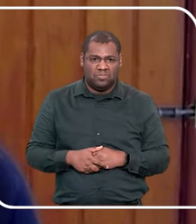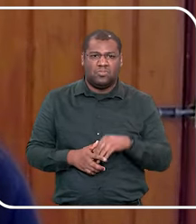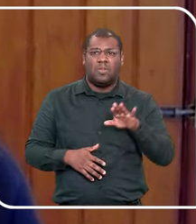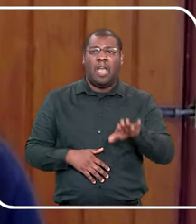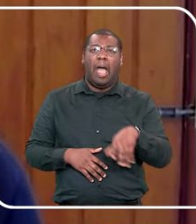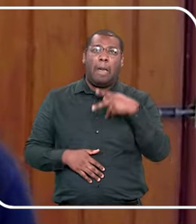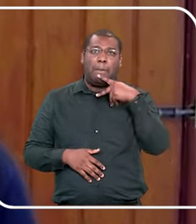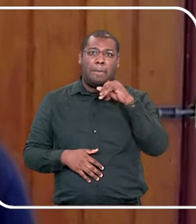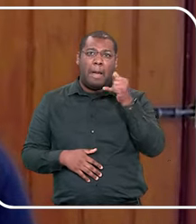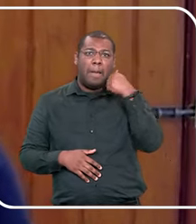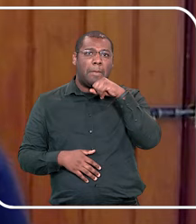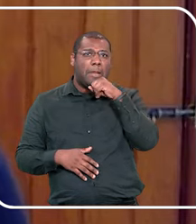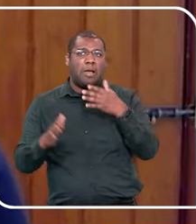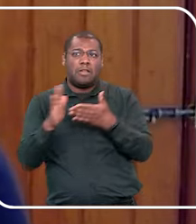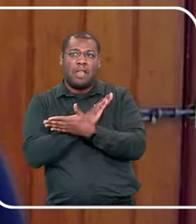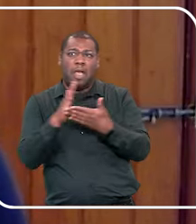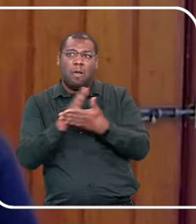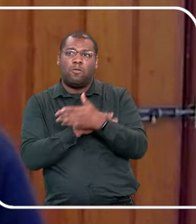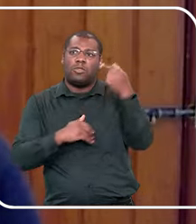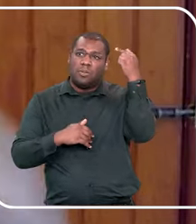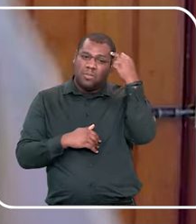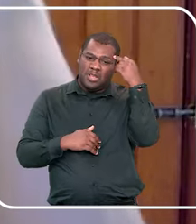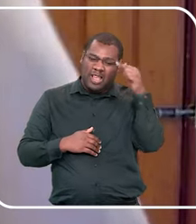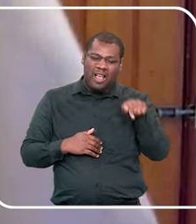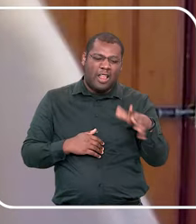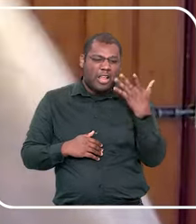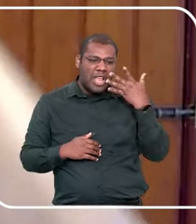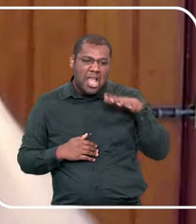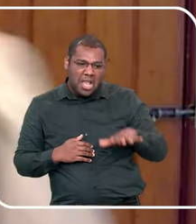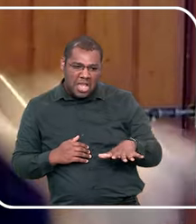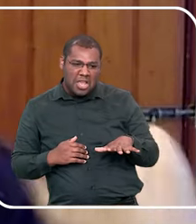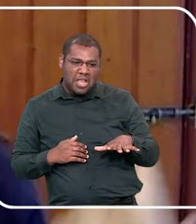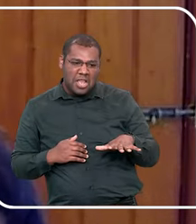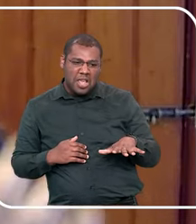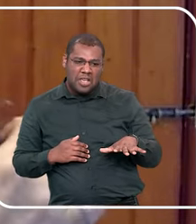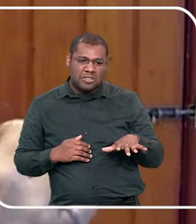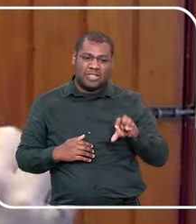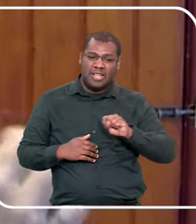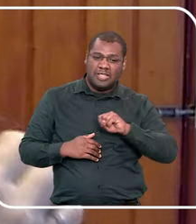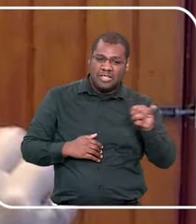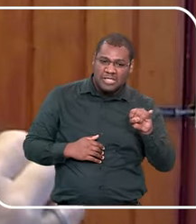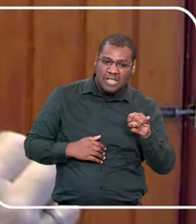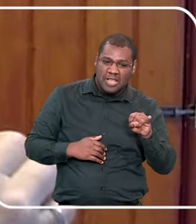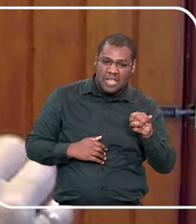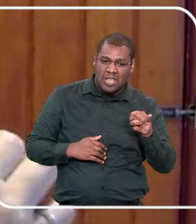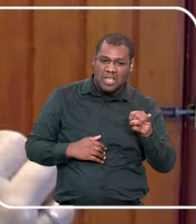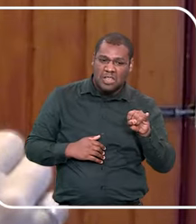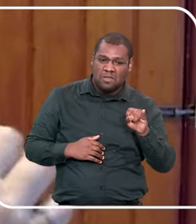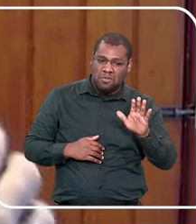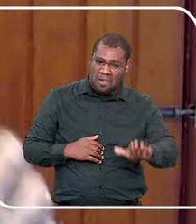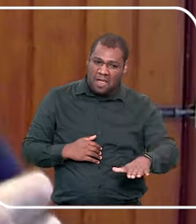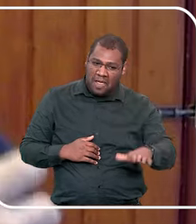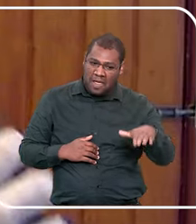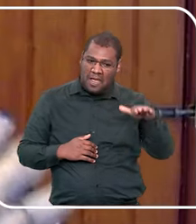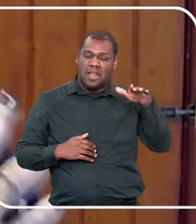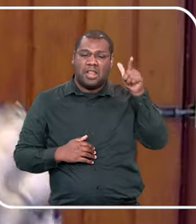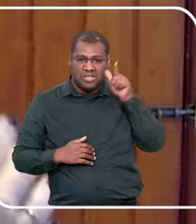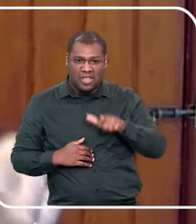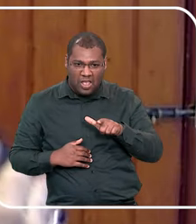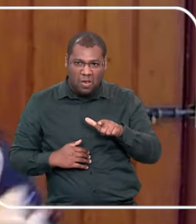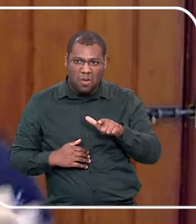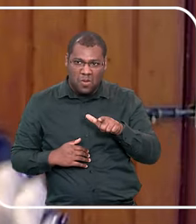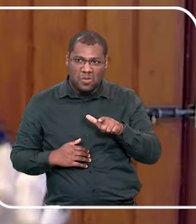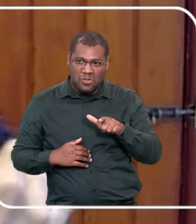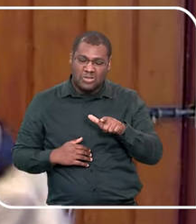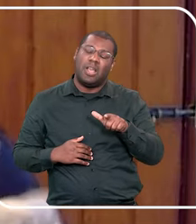a gente cuida. Era mais ou menos assim, na linguagem mais simples. Então, as crianças eram invisibilizadas, eram tratadas